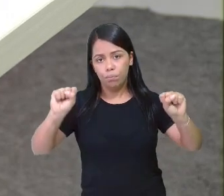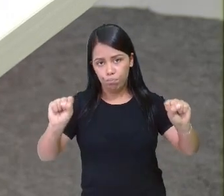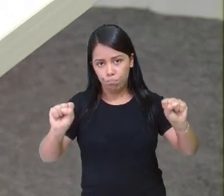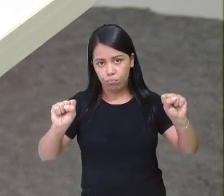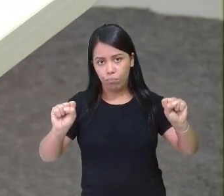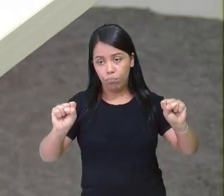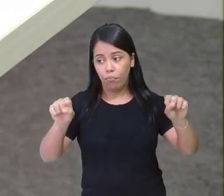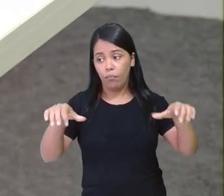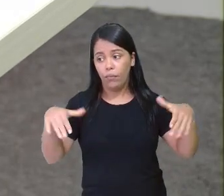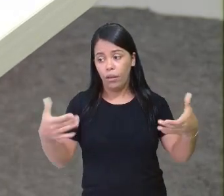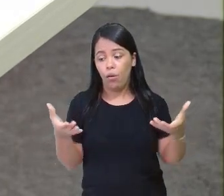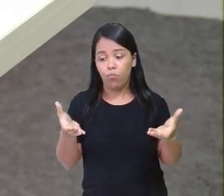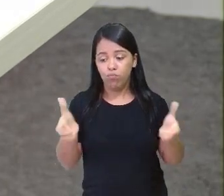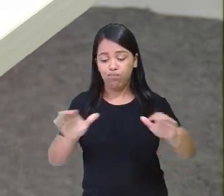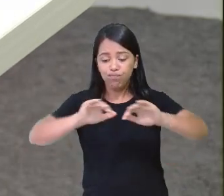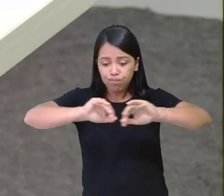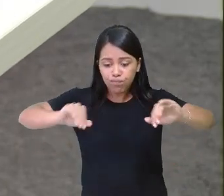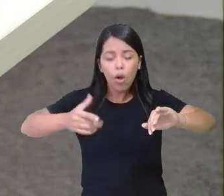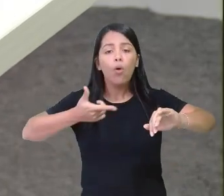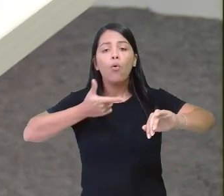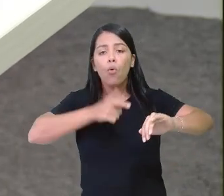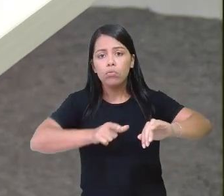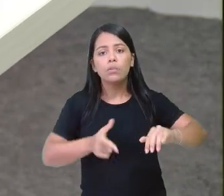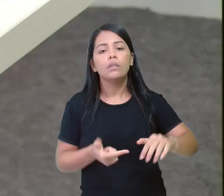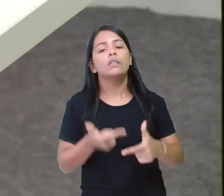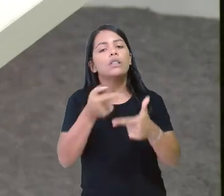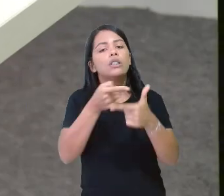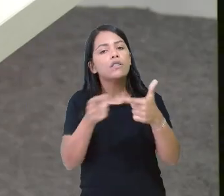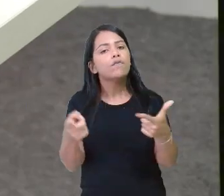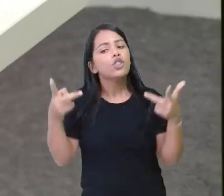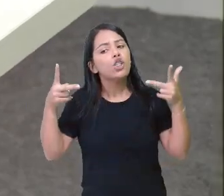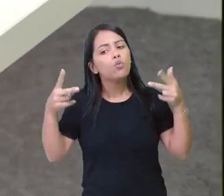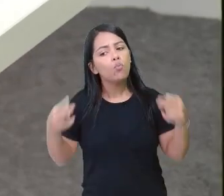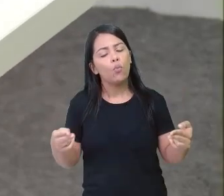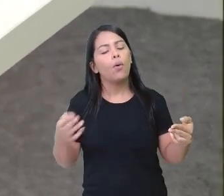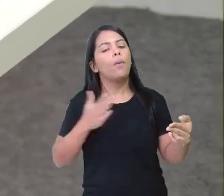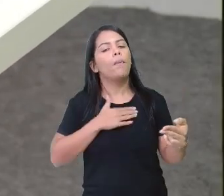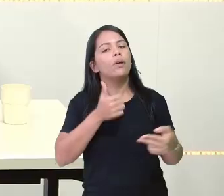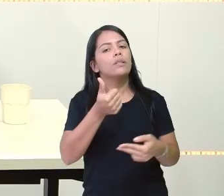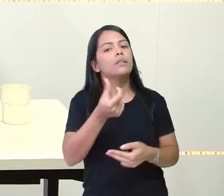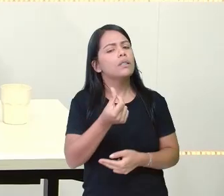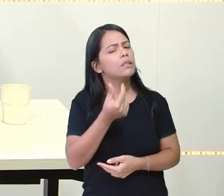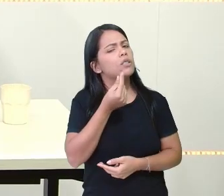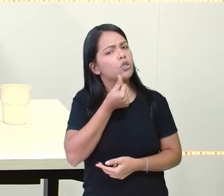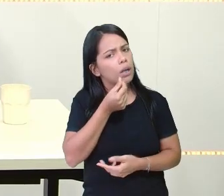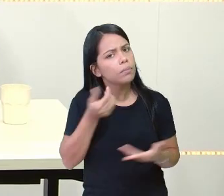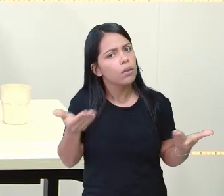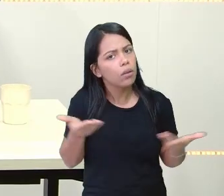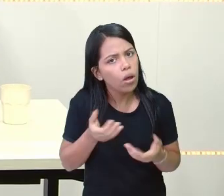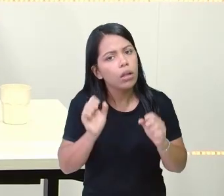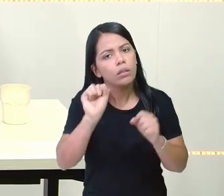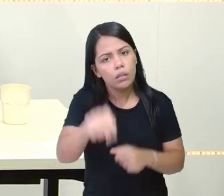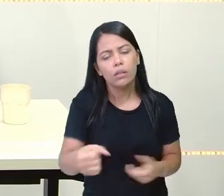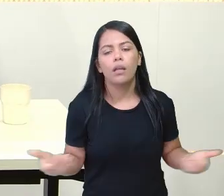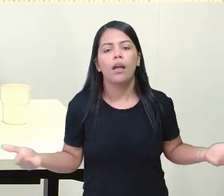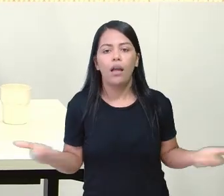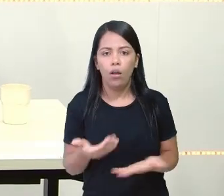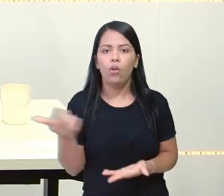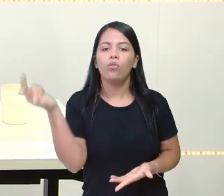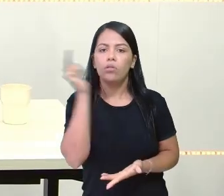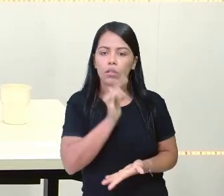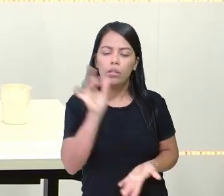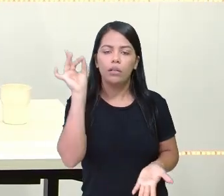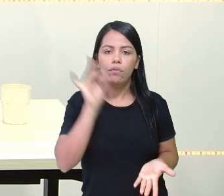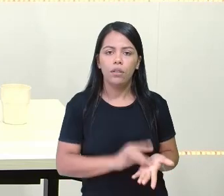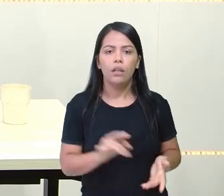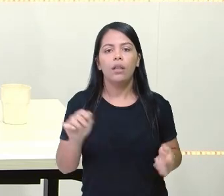Eu consegui dividir agora igualmente os meus 16 lápis? Sim, agora eu fiz